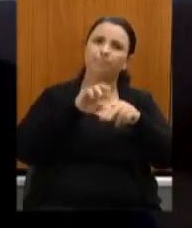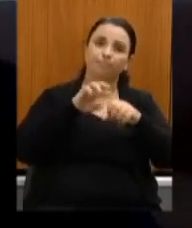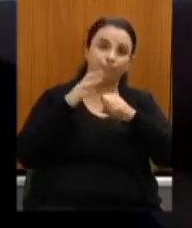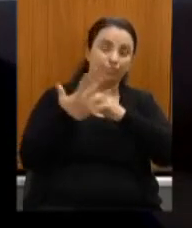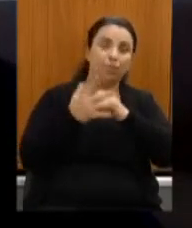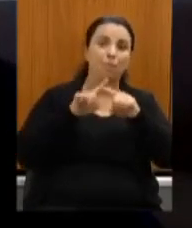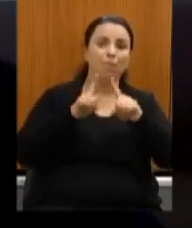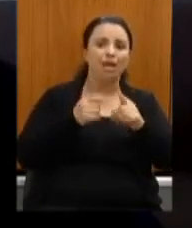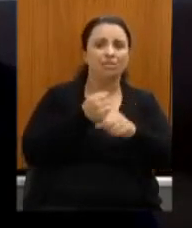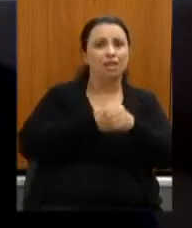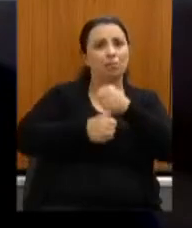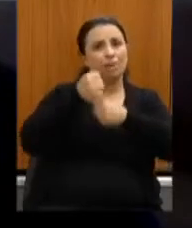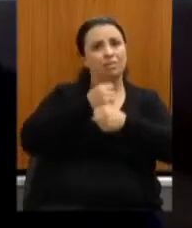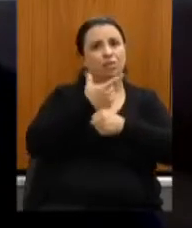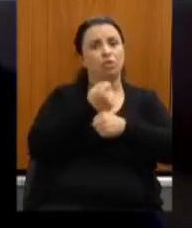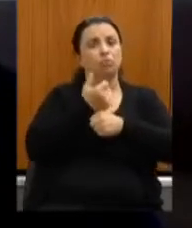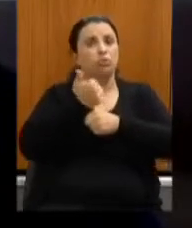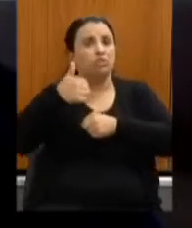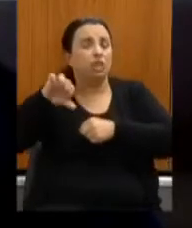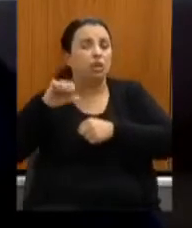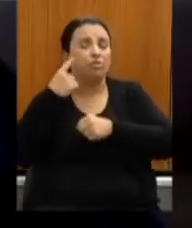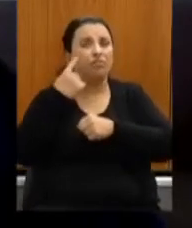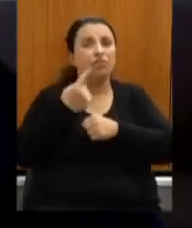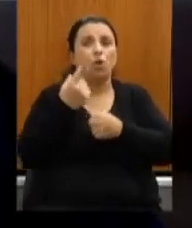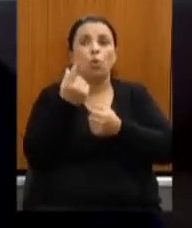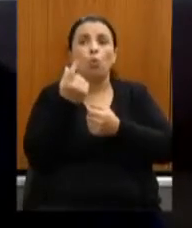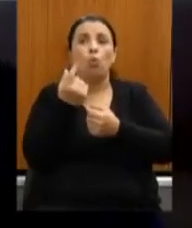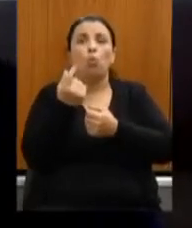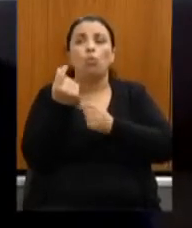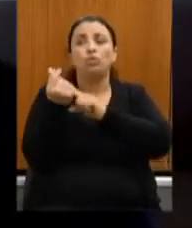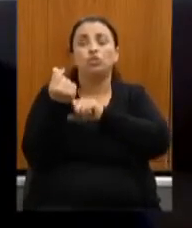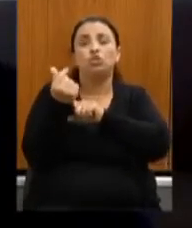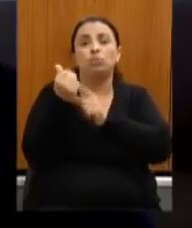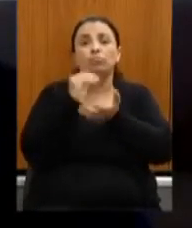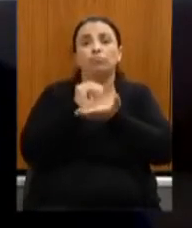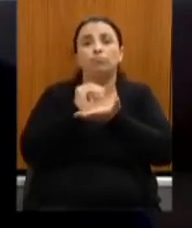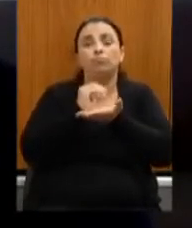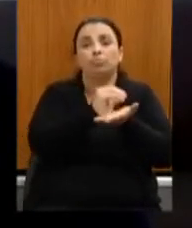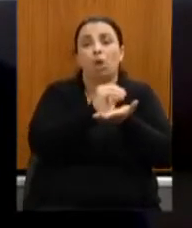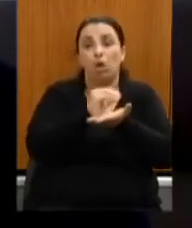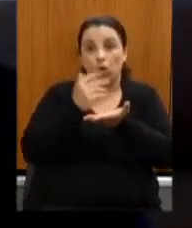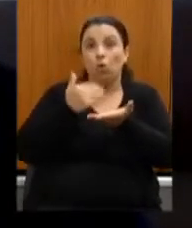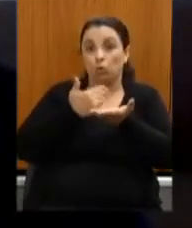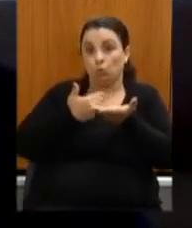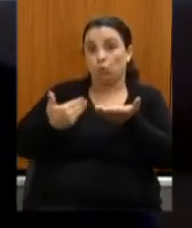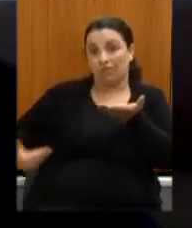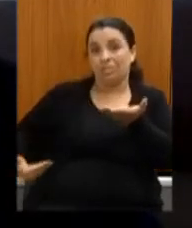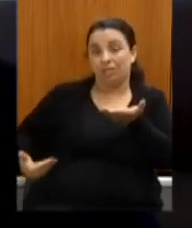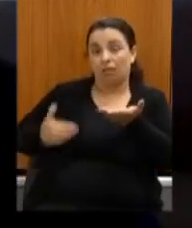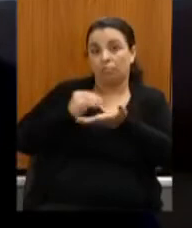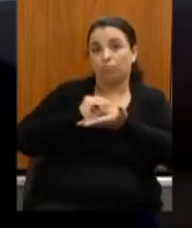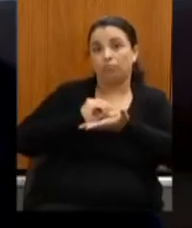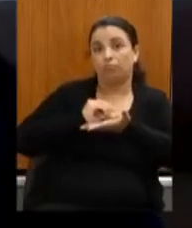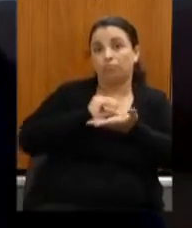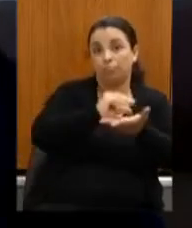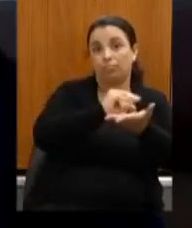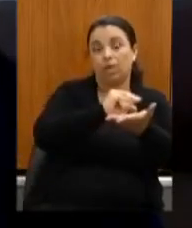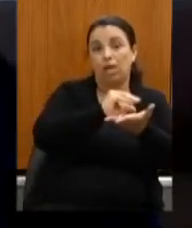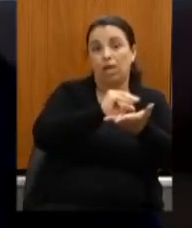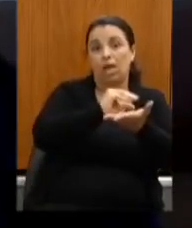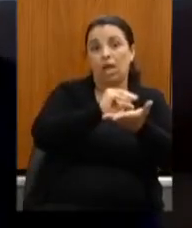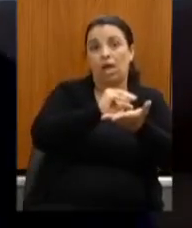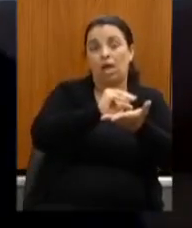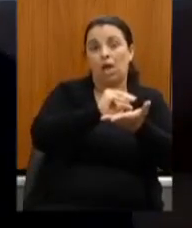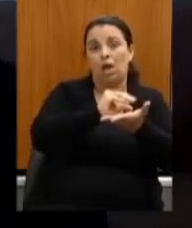de recursos que saíram do caixa do estado da população mineira e dividir pelo